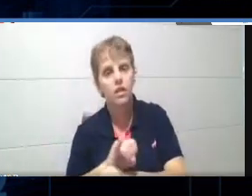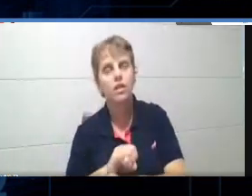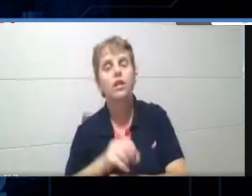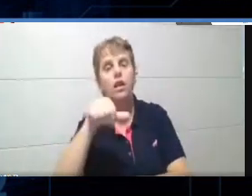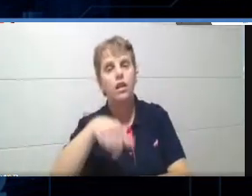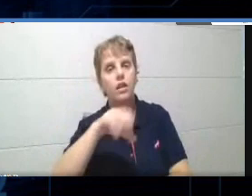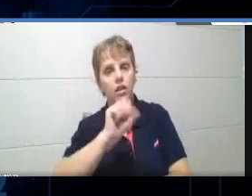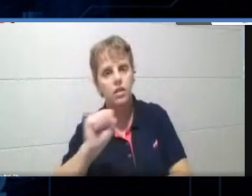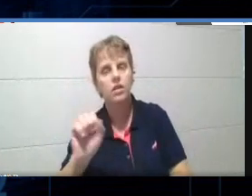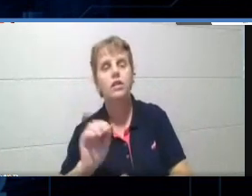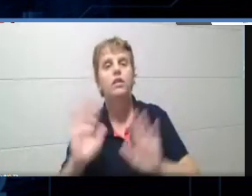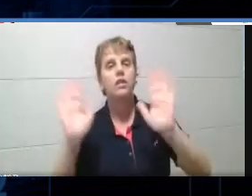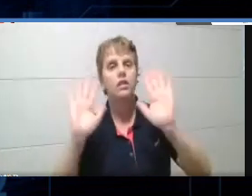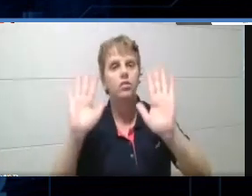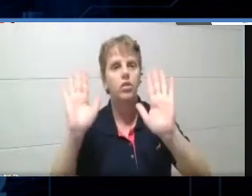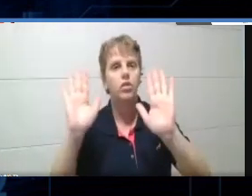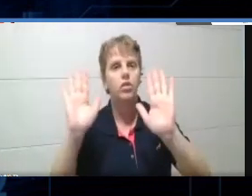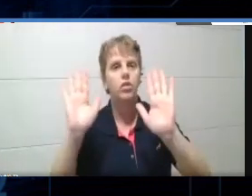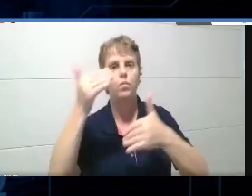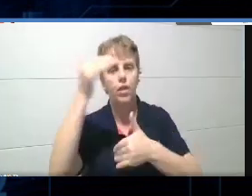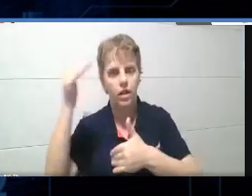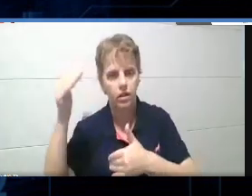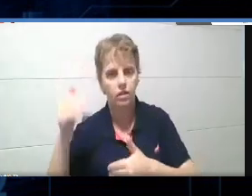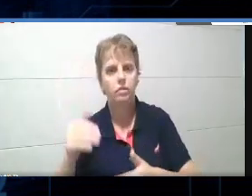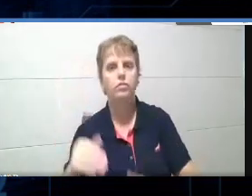Catarina. Até mais. Obrigada.